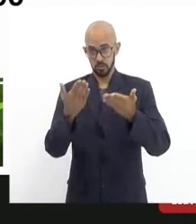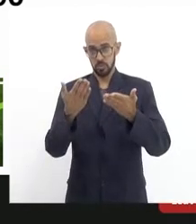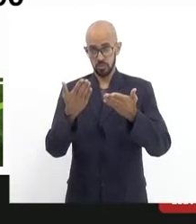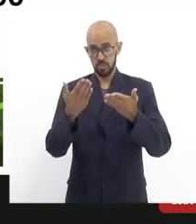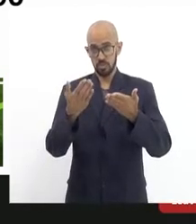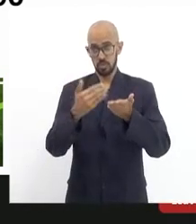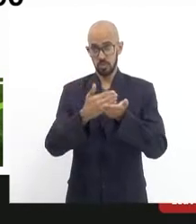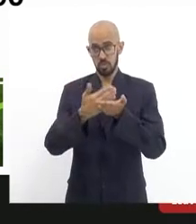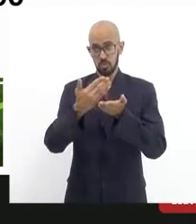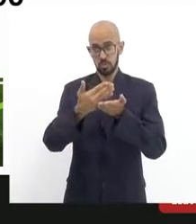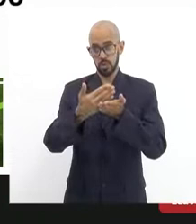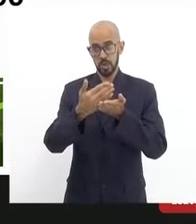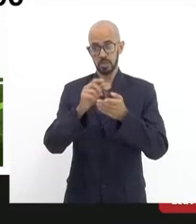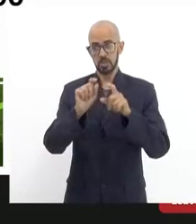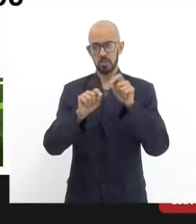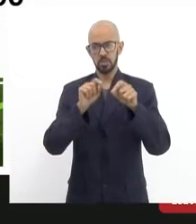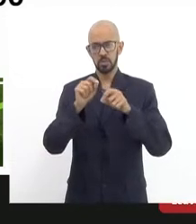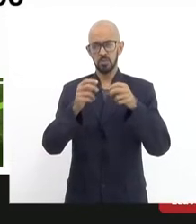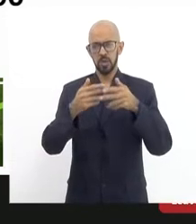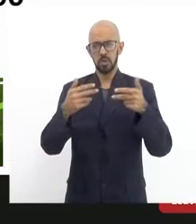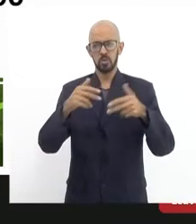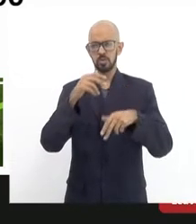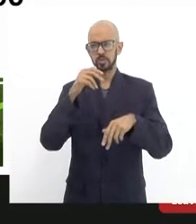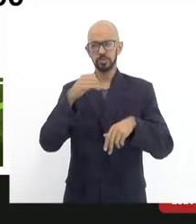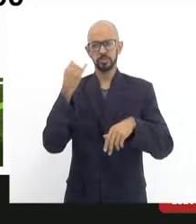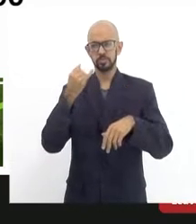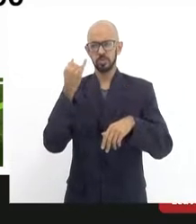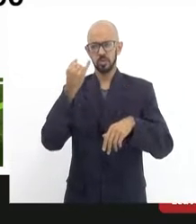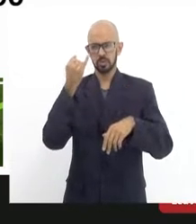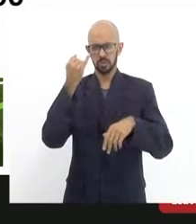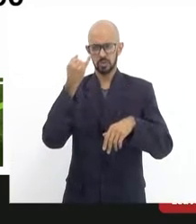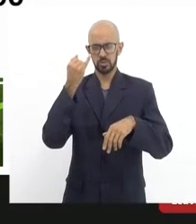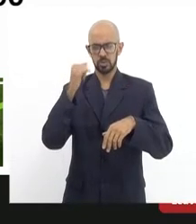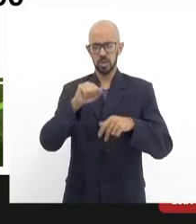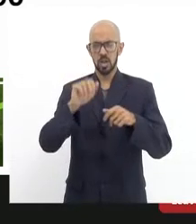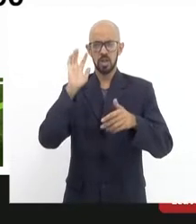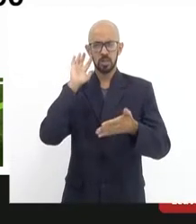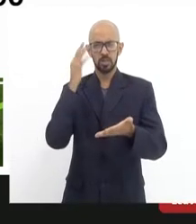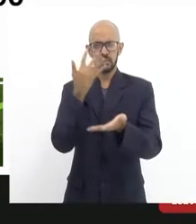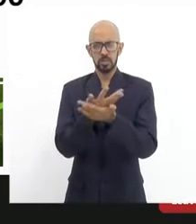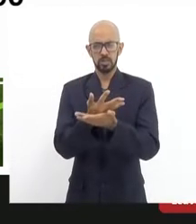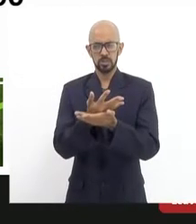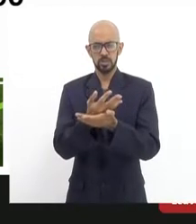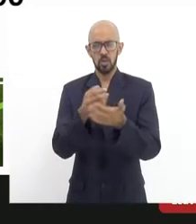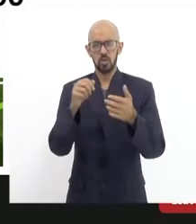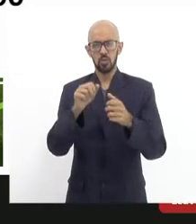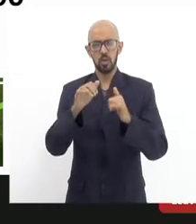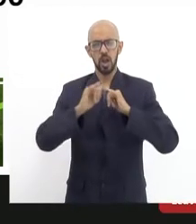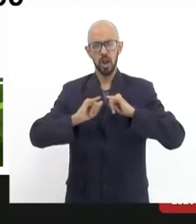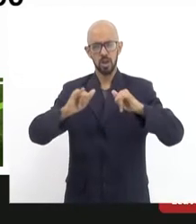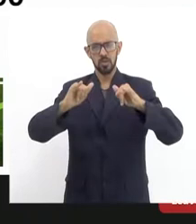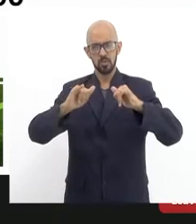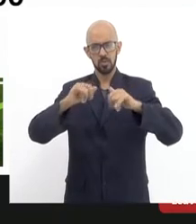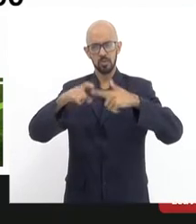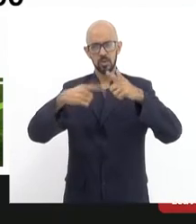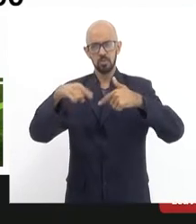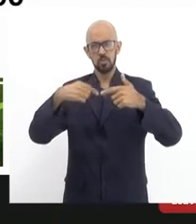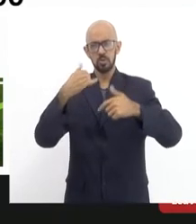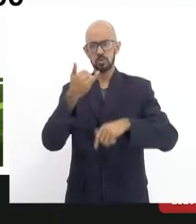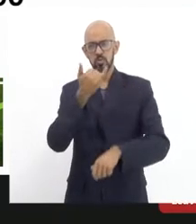colocando uma questão muito curiosa. A sentença, ela foi exarada posteriormente ao acidente.